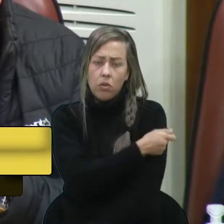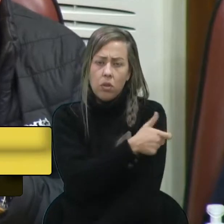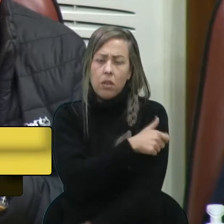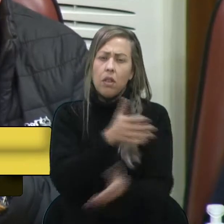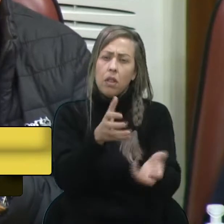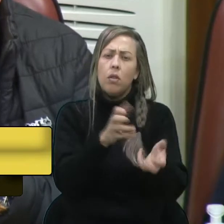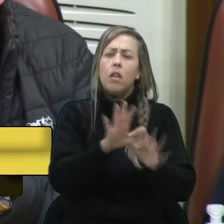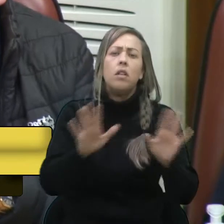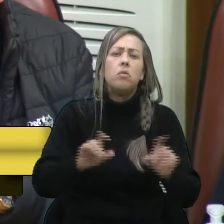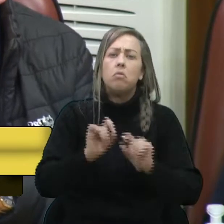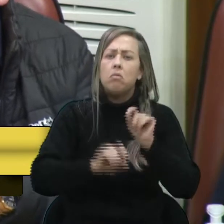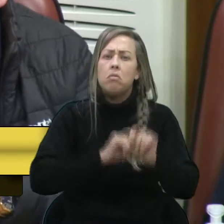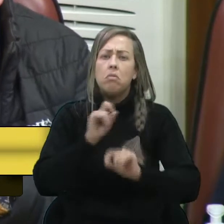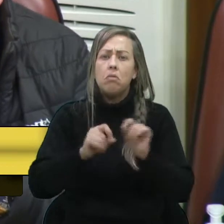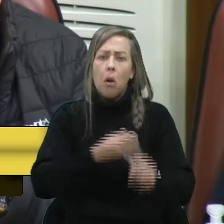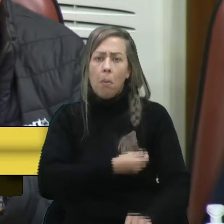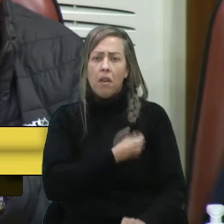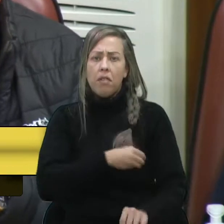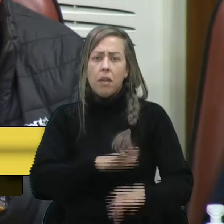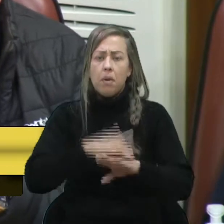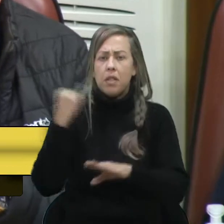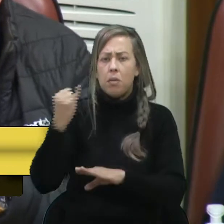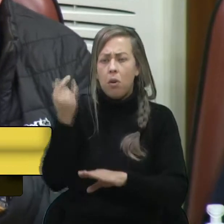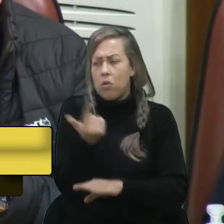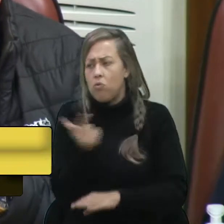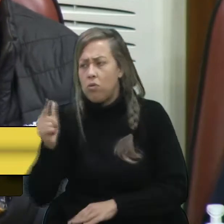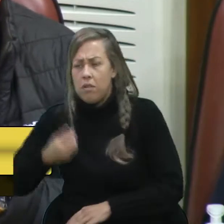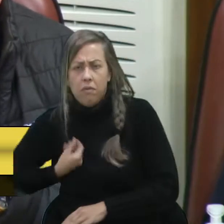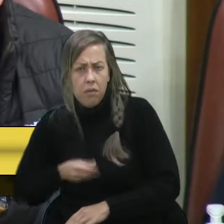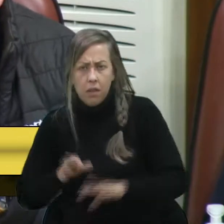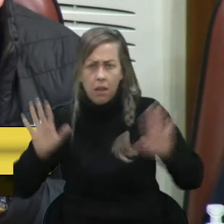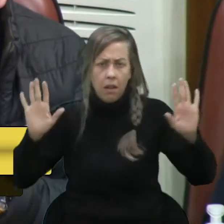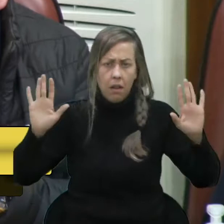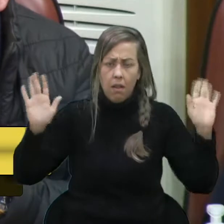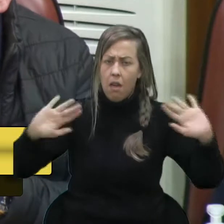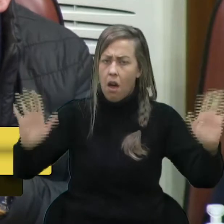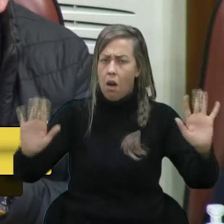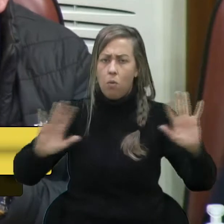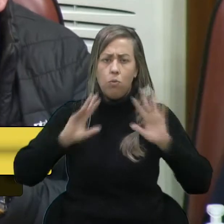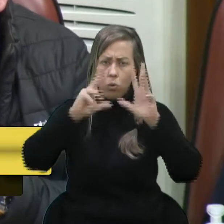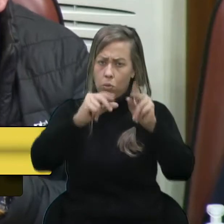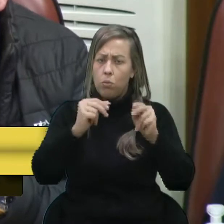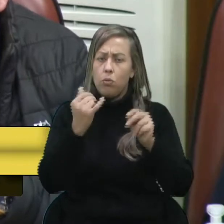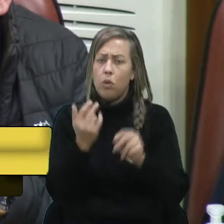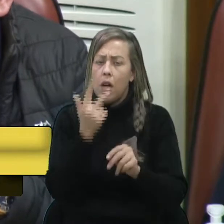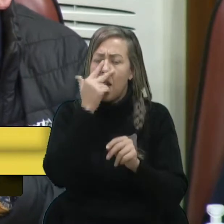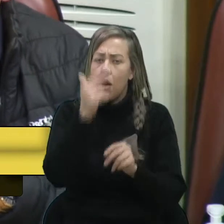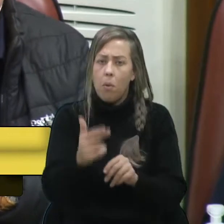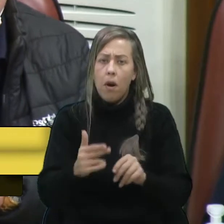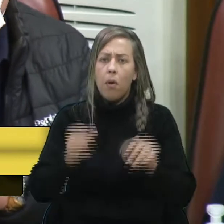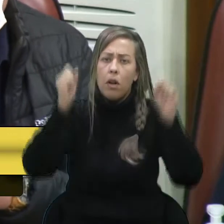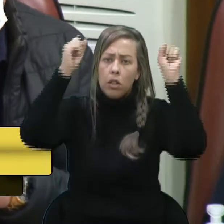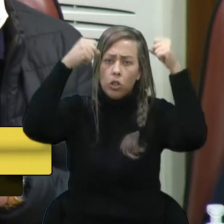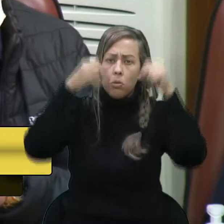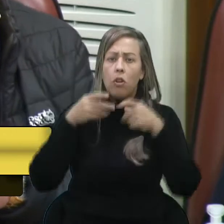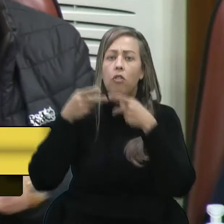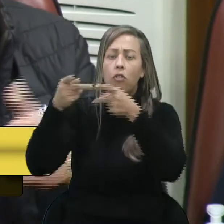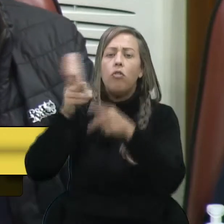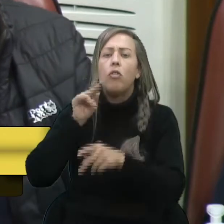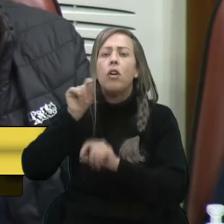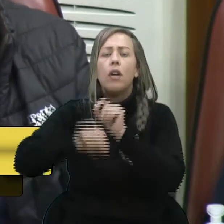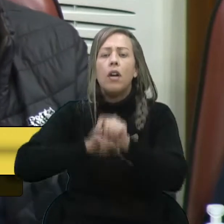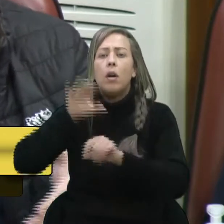querendo uma vida ser mais importante do que a outra. Isso não, todo mundo é igual. e aí a gente foi a Chapecó para tentar buscar